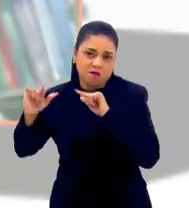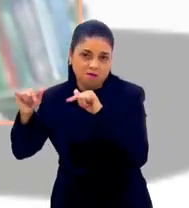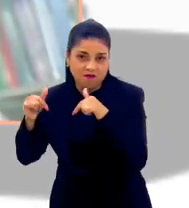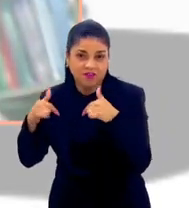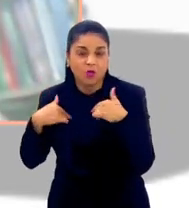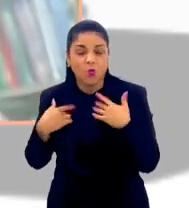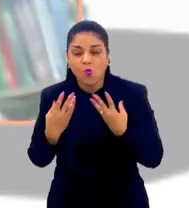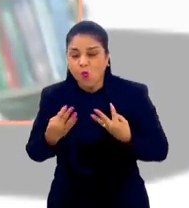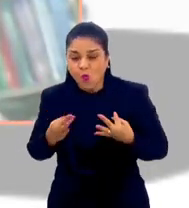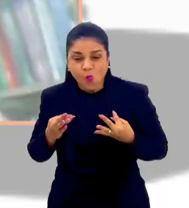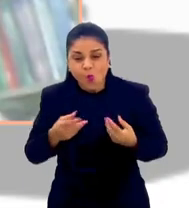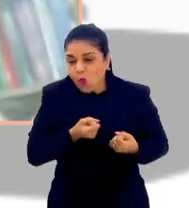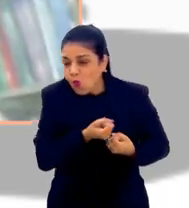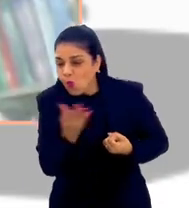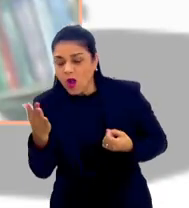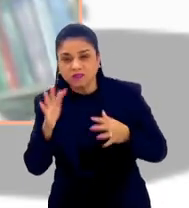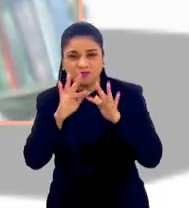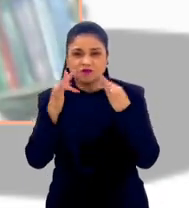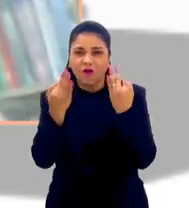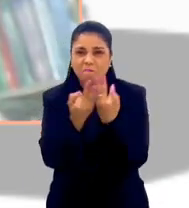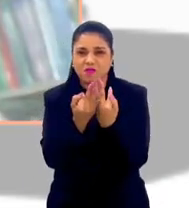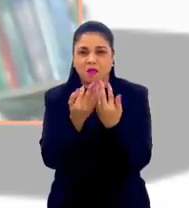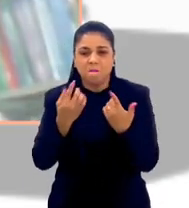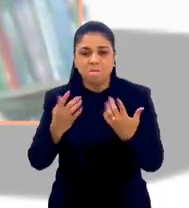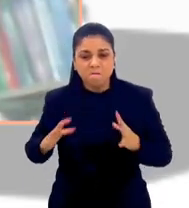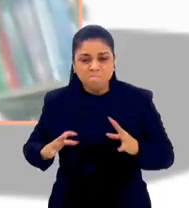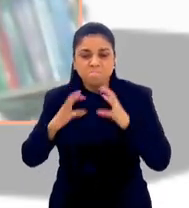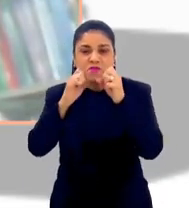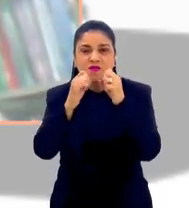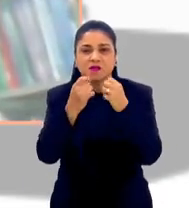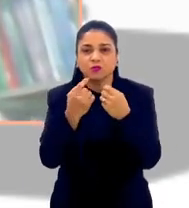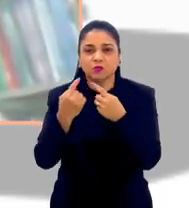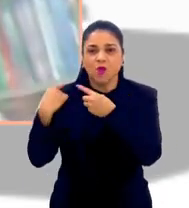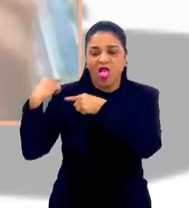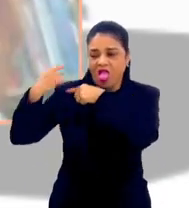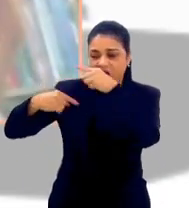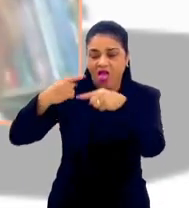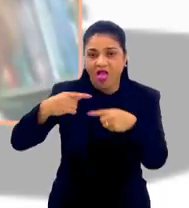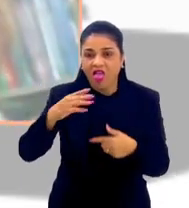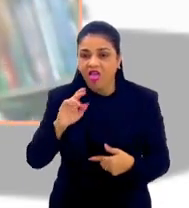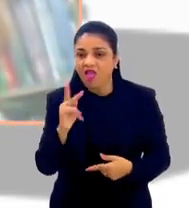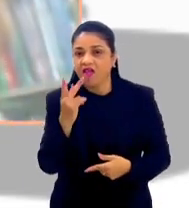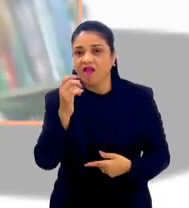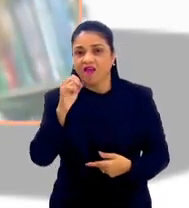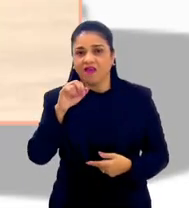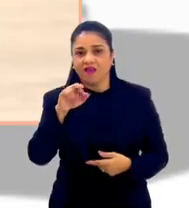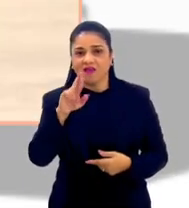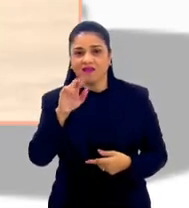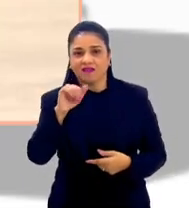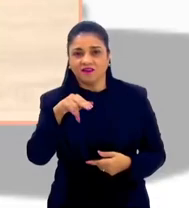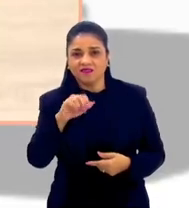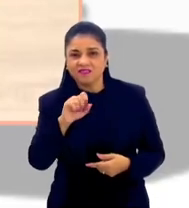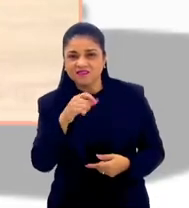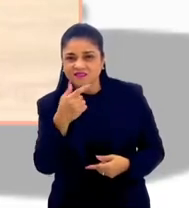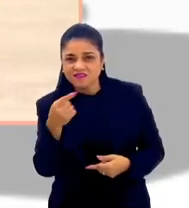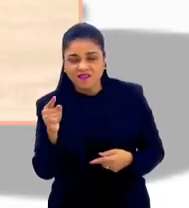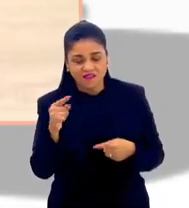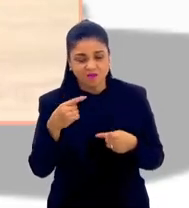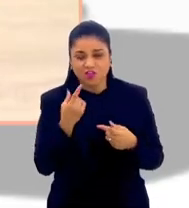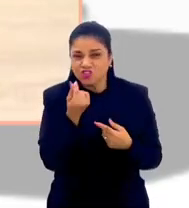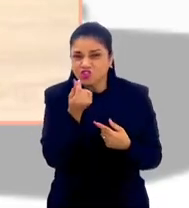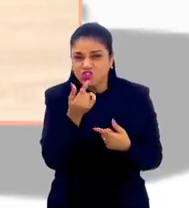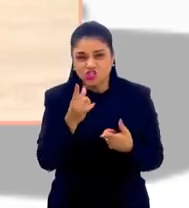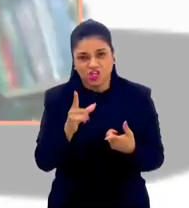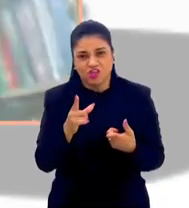gente já viu que se destruíram brigando por herança. Porque tem dinheiro demais. Então, o problema não é o dinheiro.